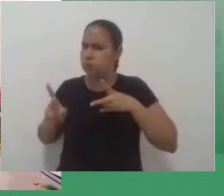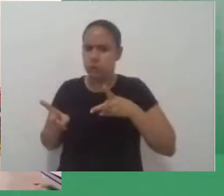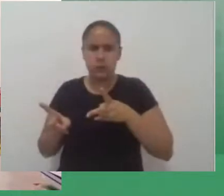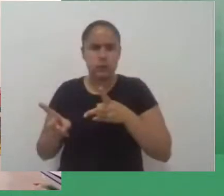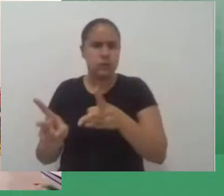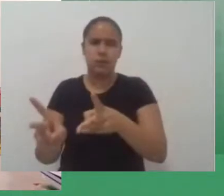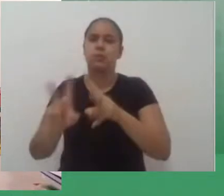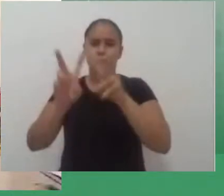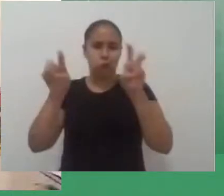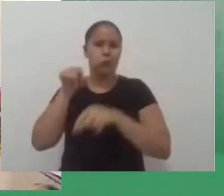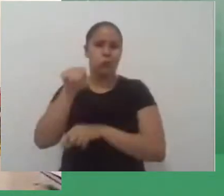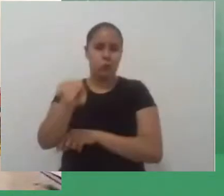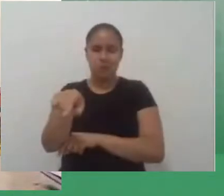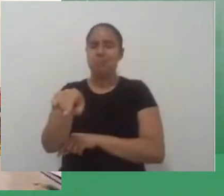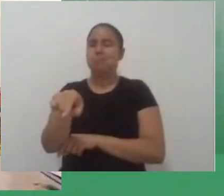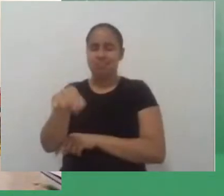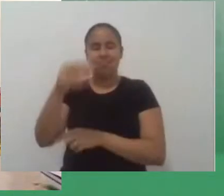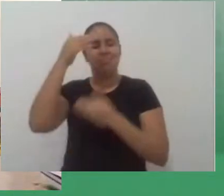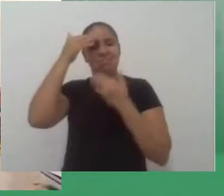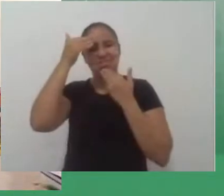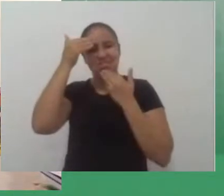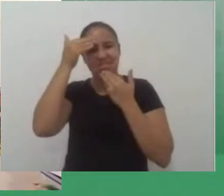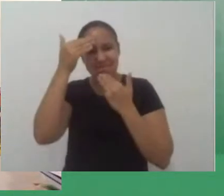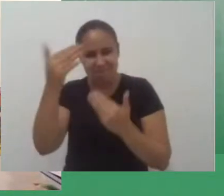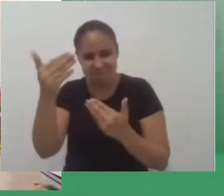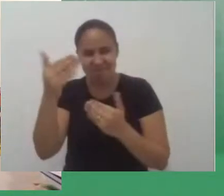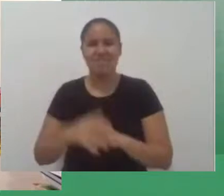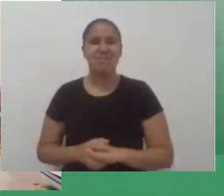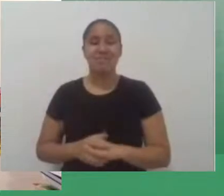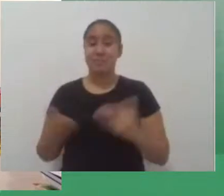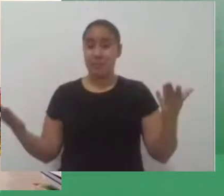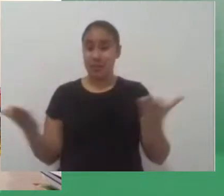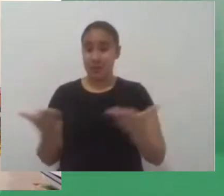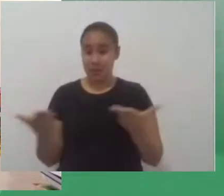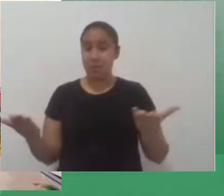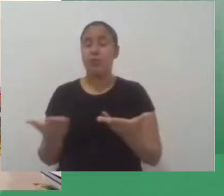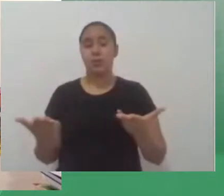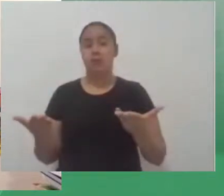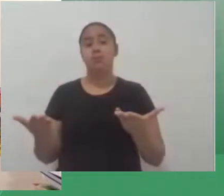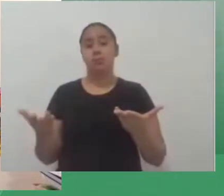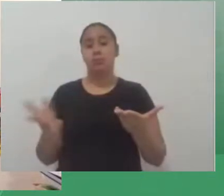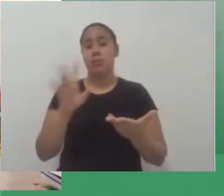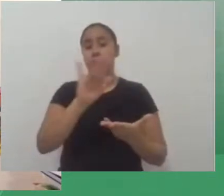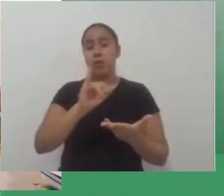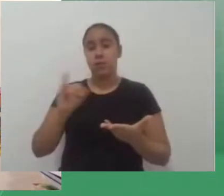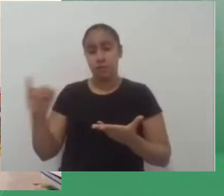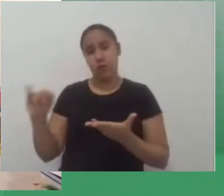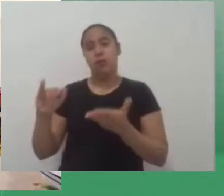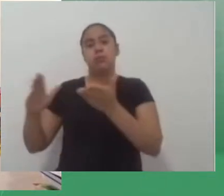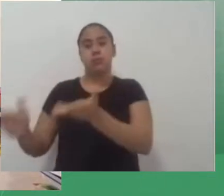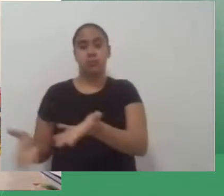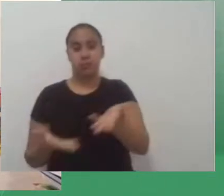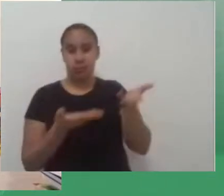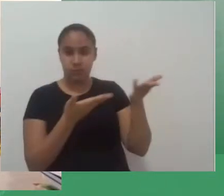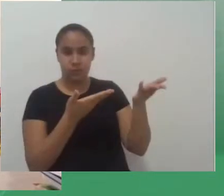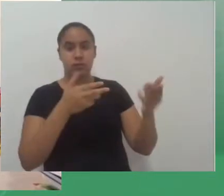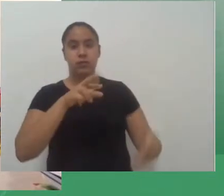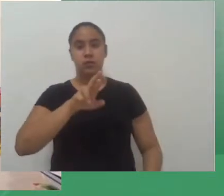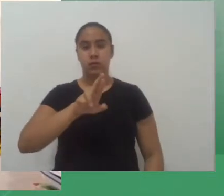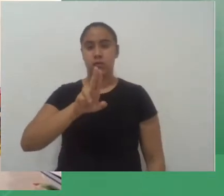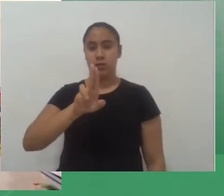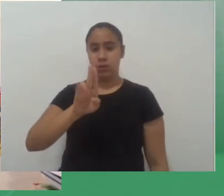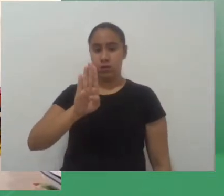né. Obrigada. Passamos agora a fala para o Rubens do